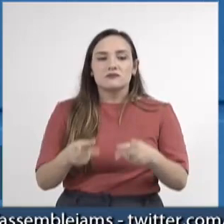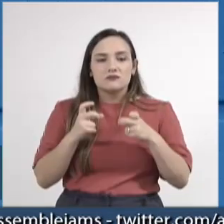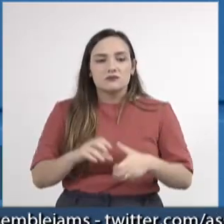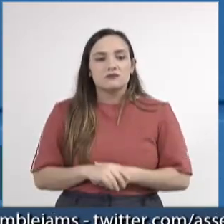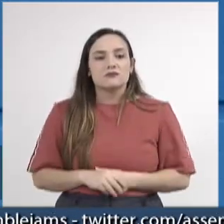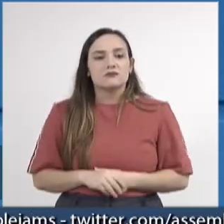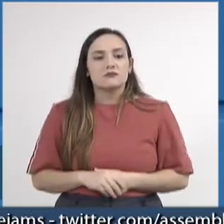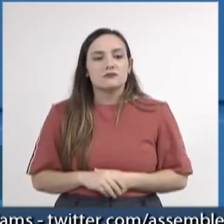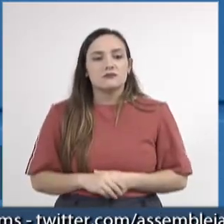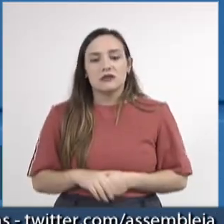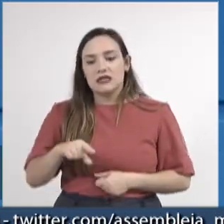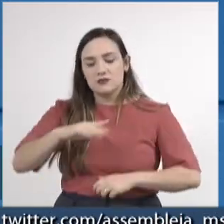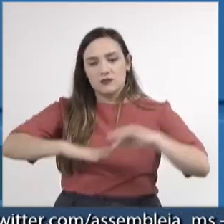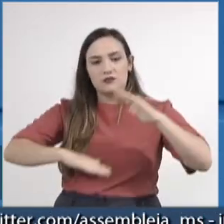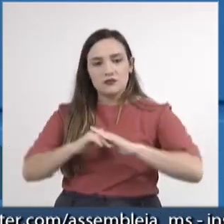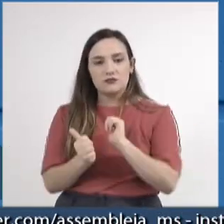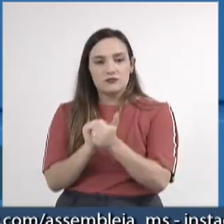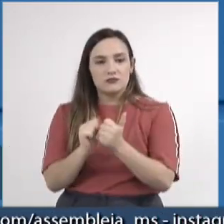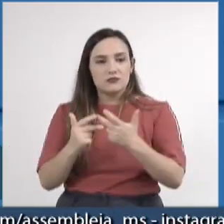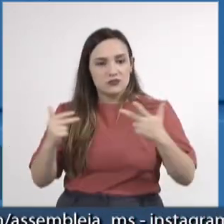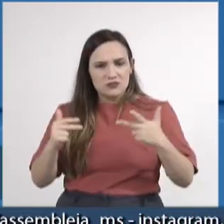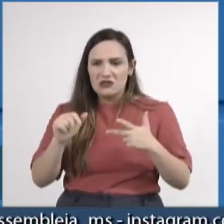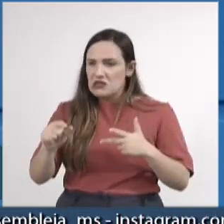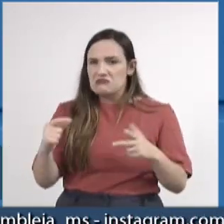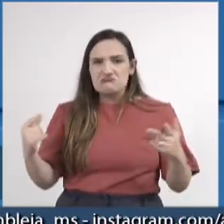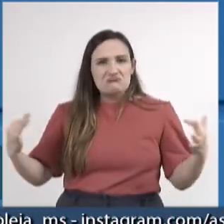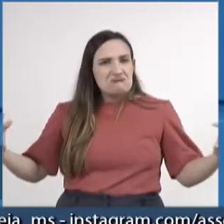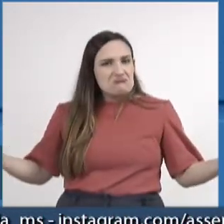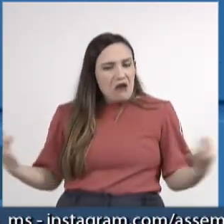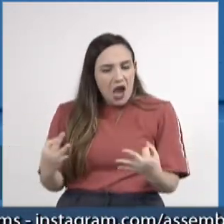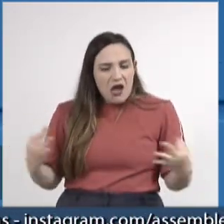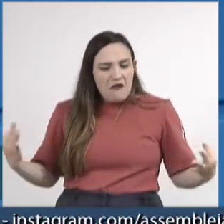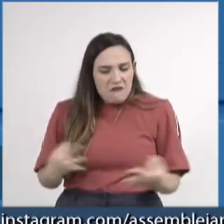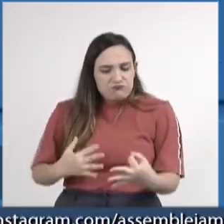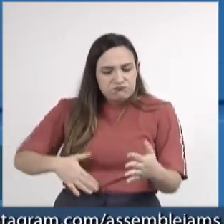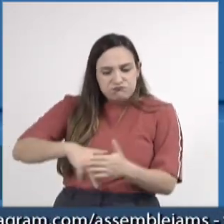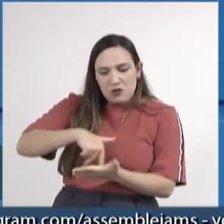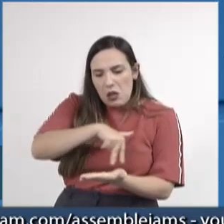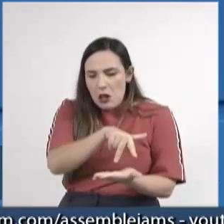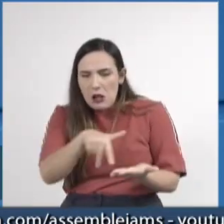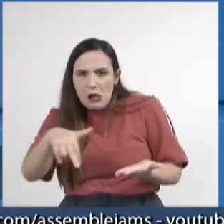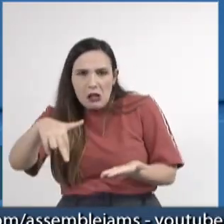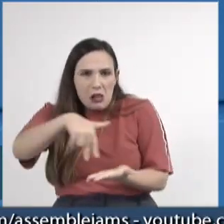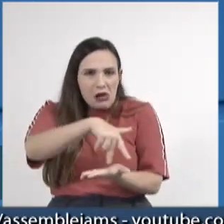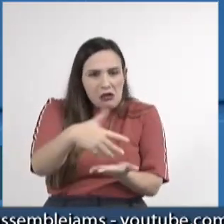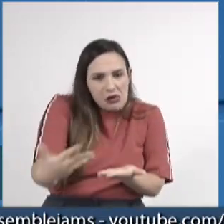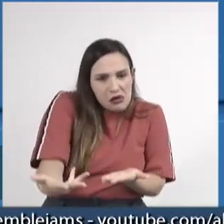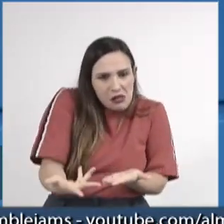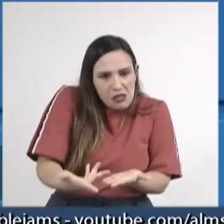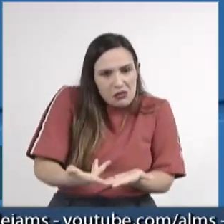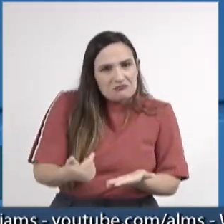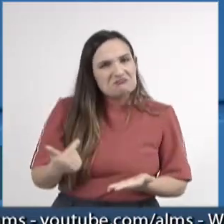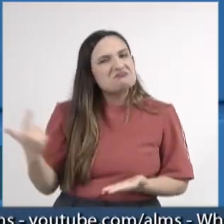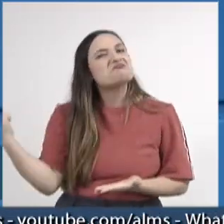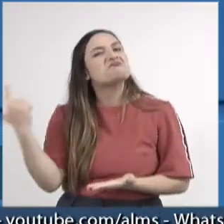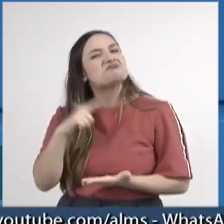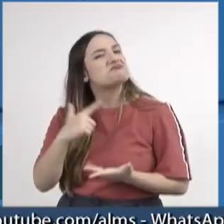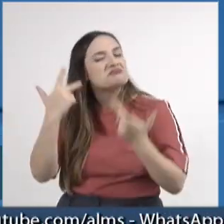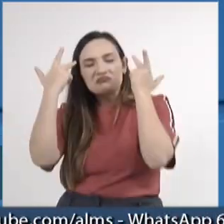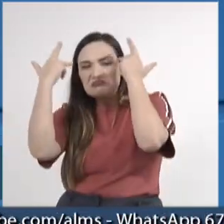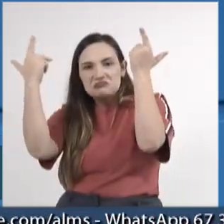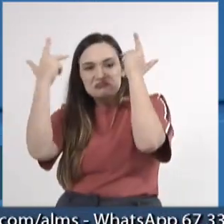aconteceu com esse jogador e um excelente jogador que até há algum tempo ele estava superando com muita